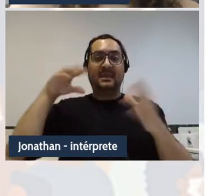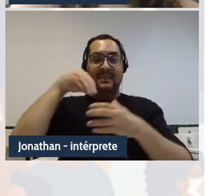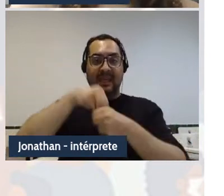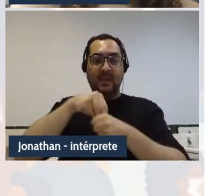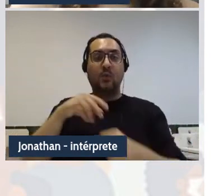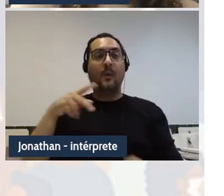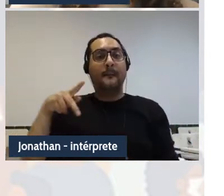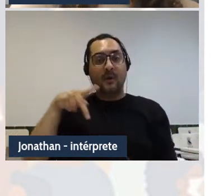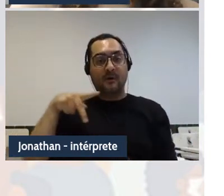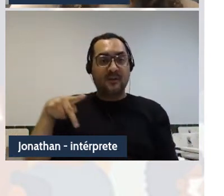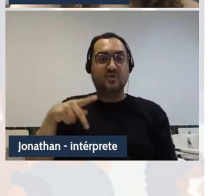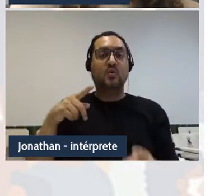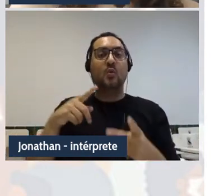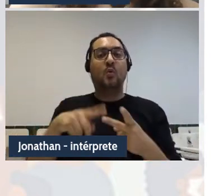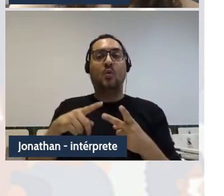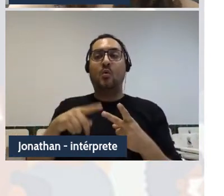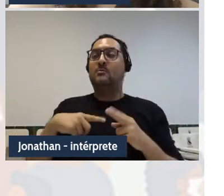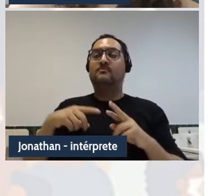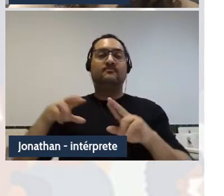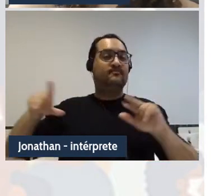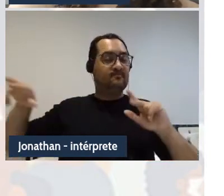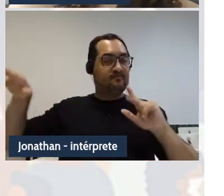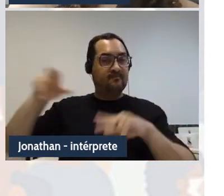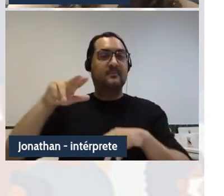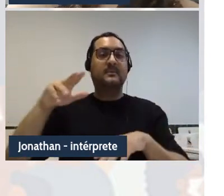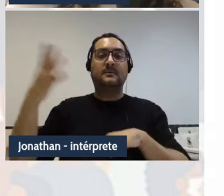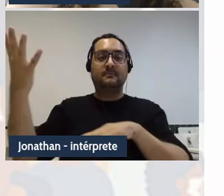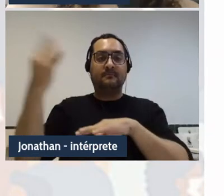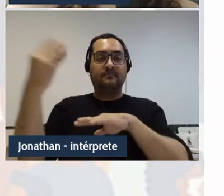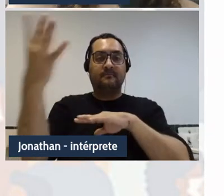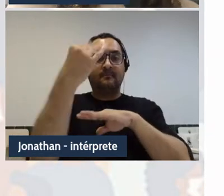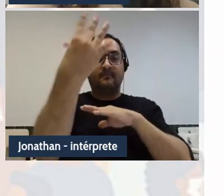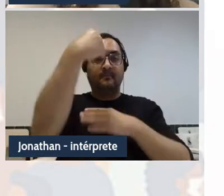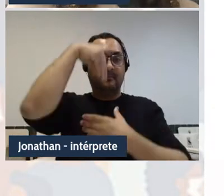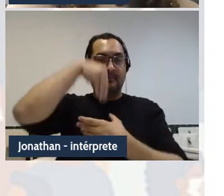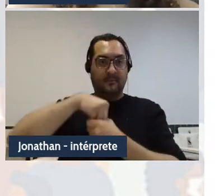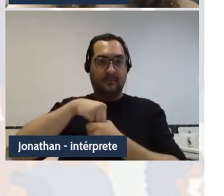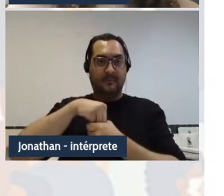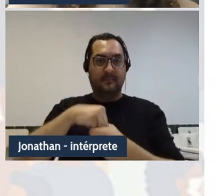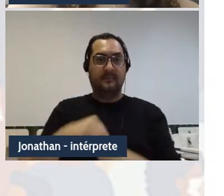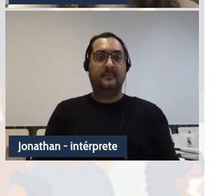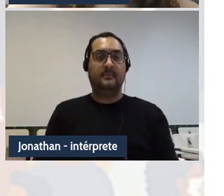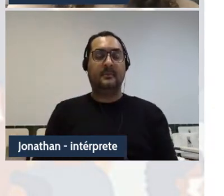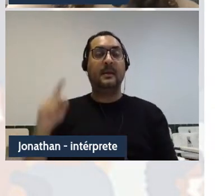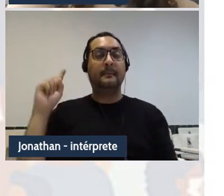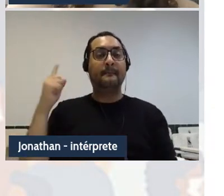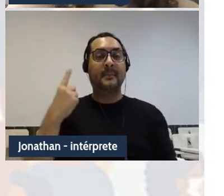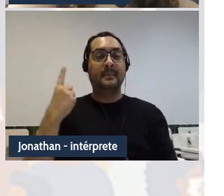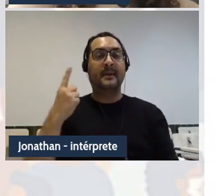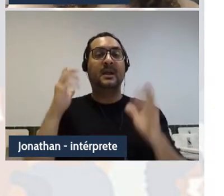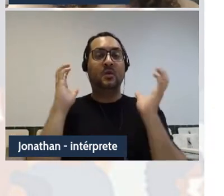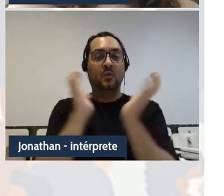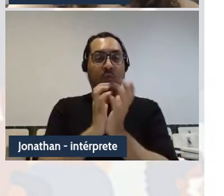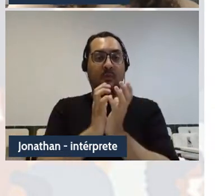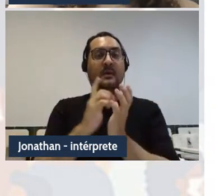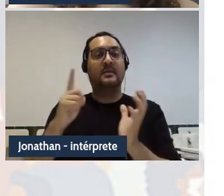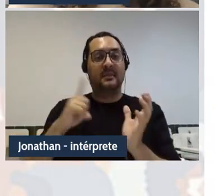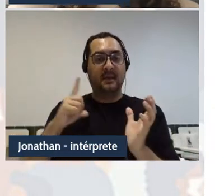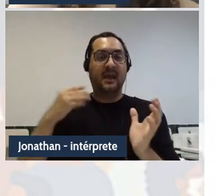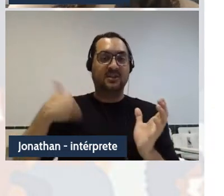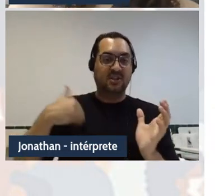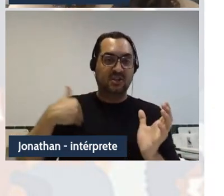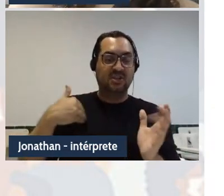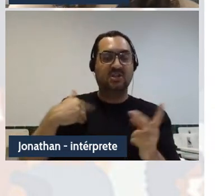docentes e discentes dos diversos países da região. A primeira turma foi formada por estudantes da Argentina, Brasil,